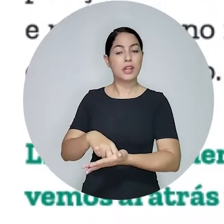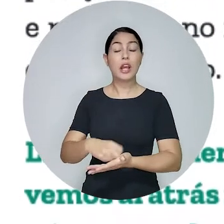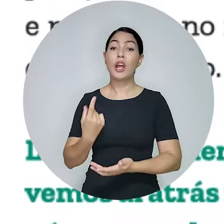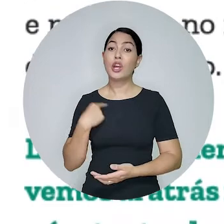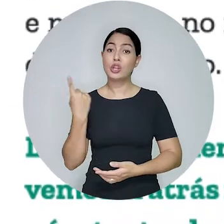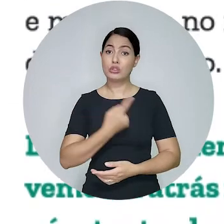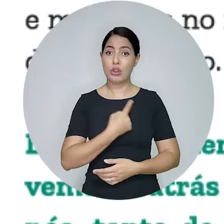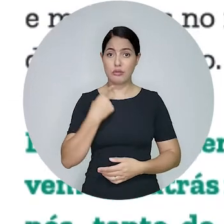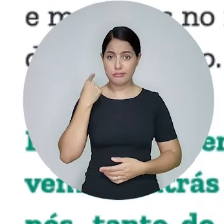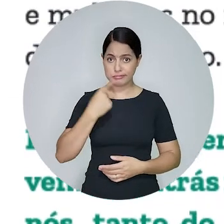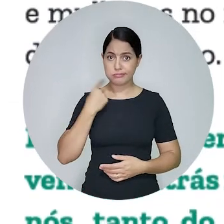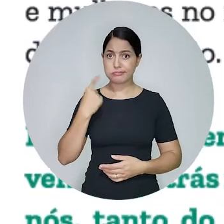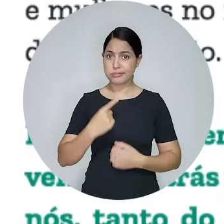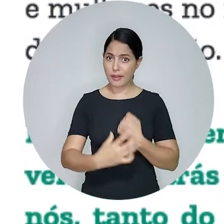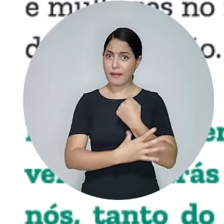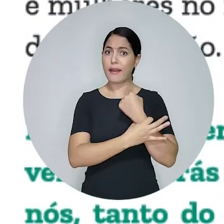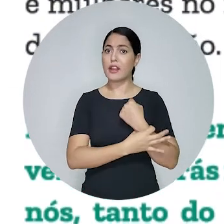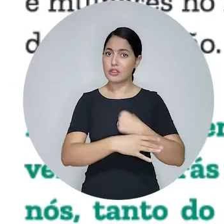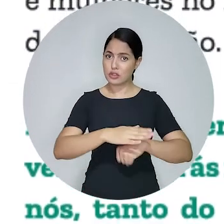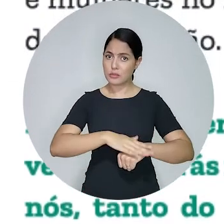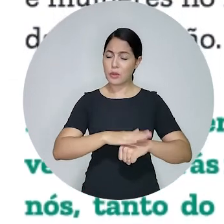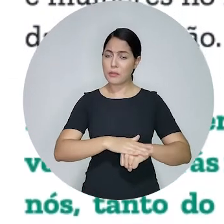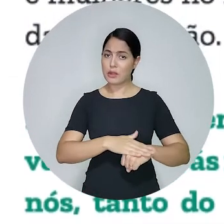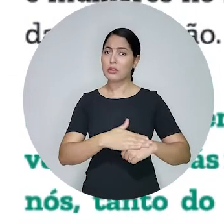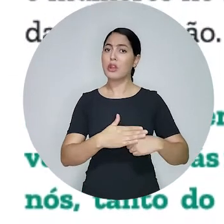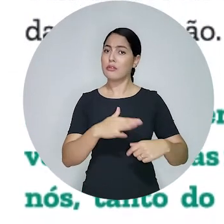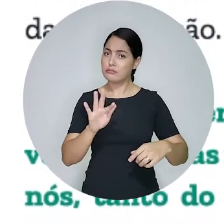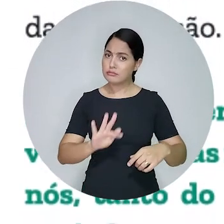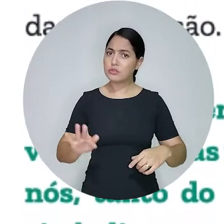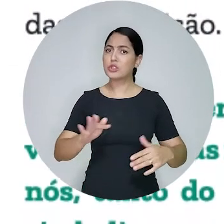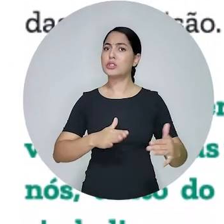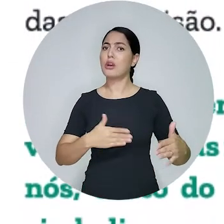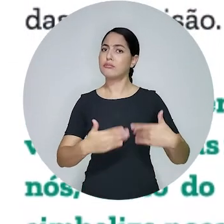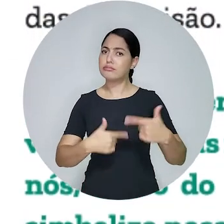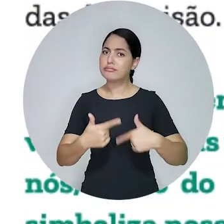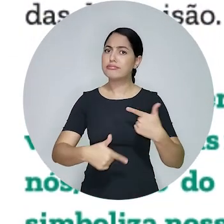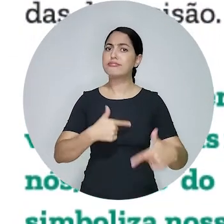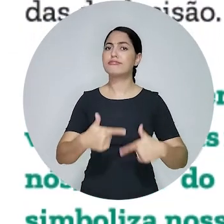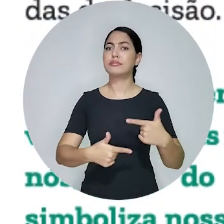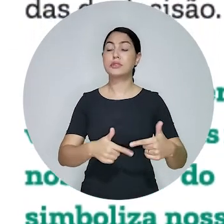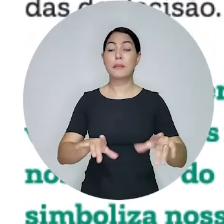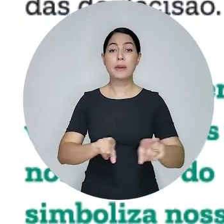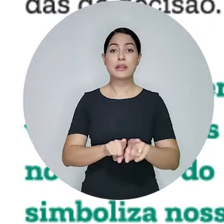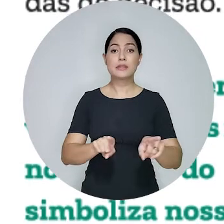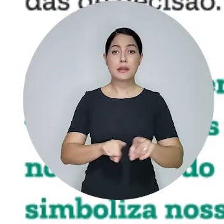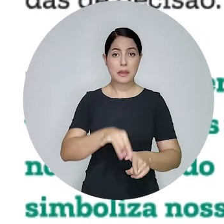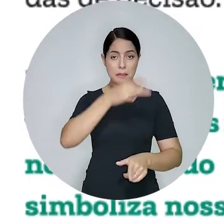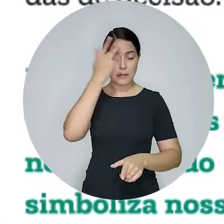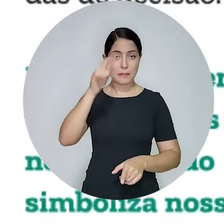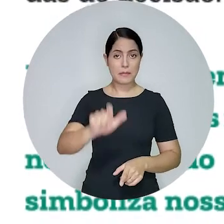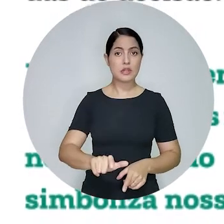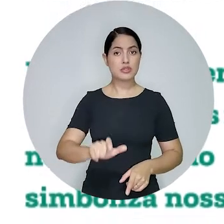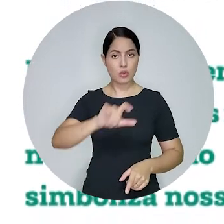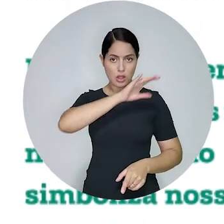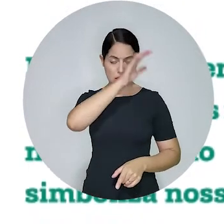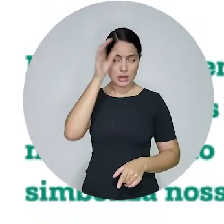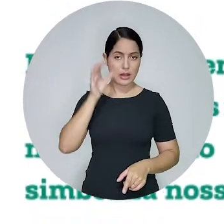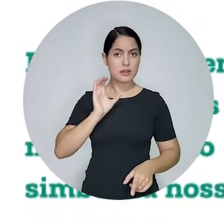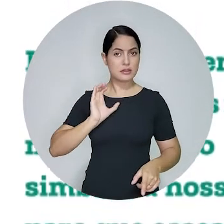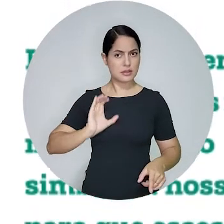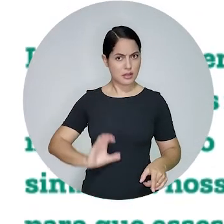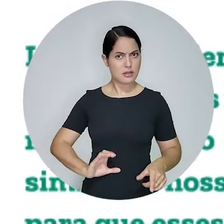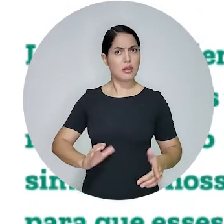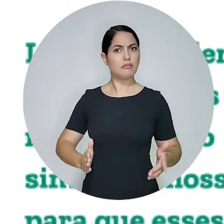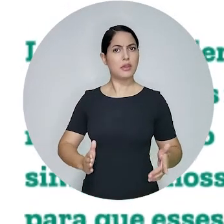Isso traz garantias não só para os advogados no desempenho de suas tarefas, mas também o reflexo dessas garantias ao cidadão